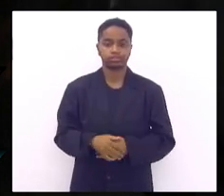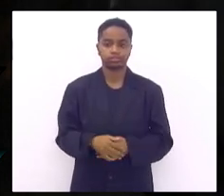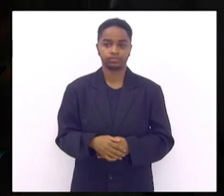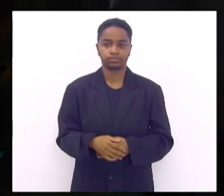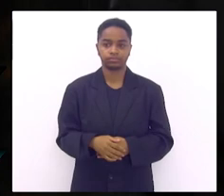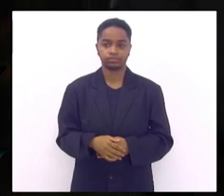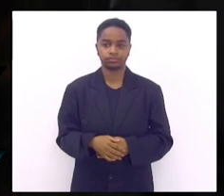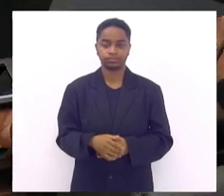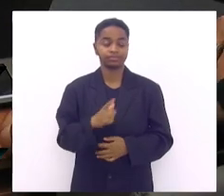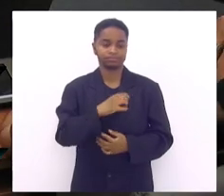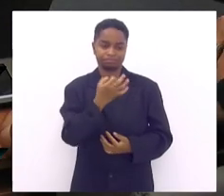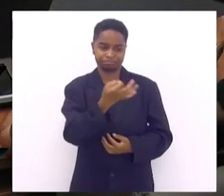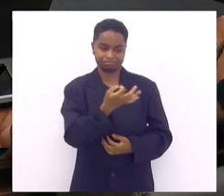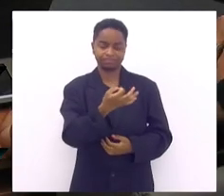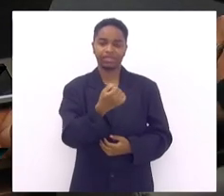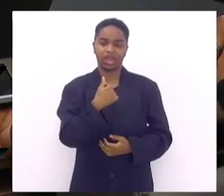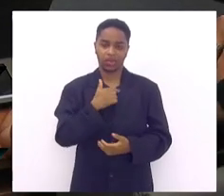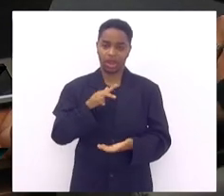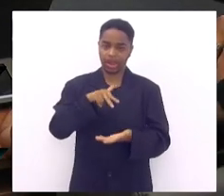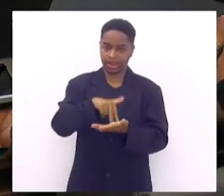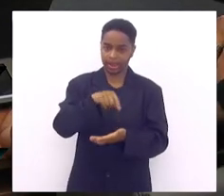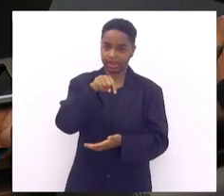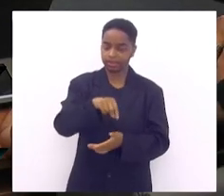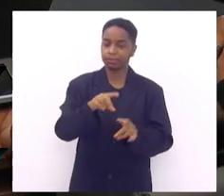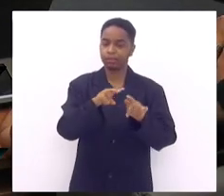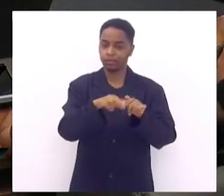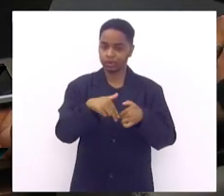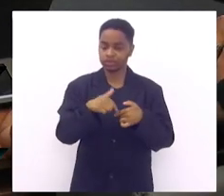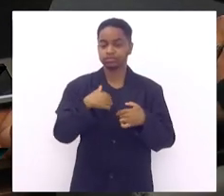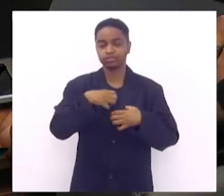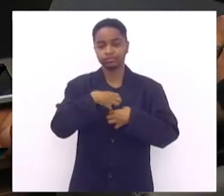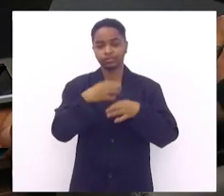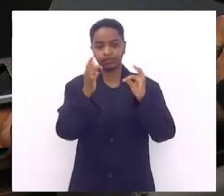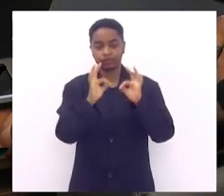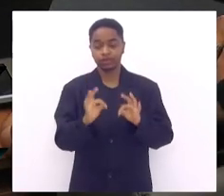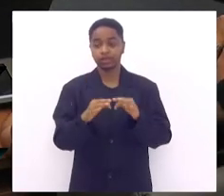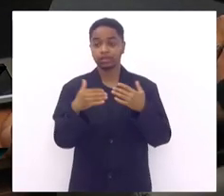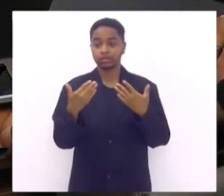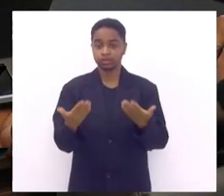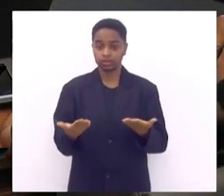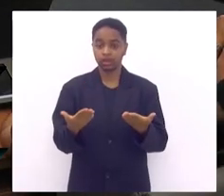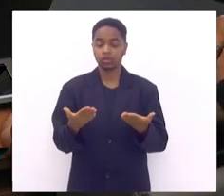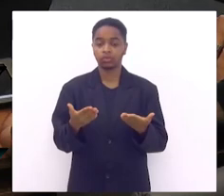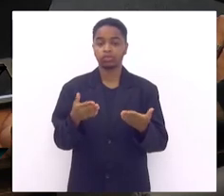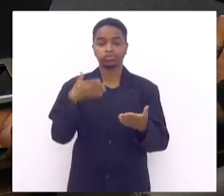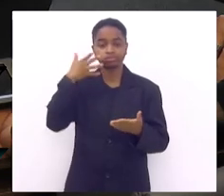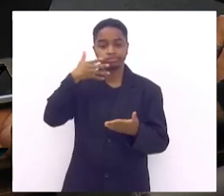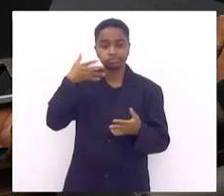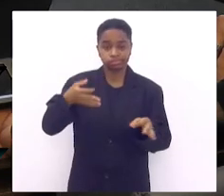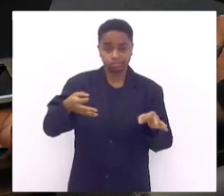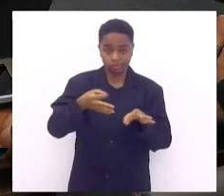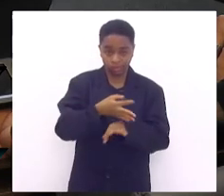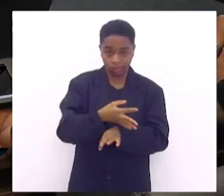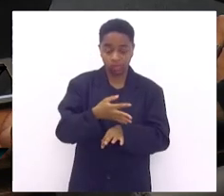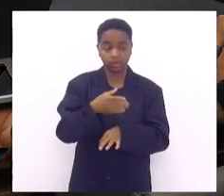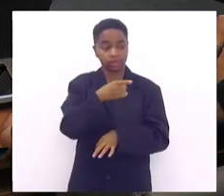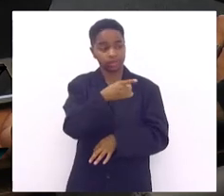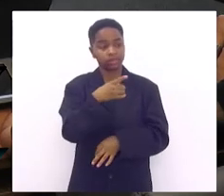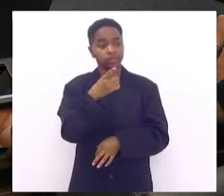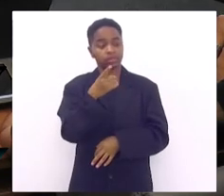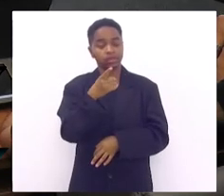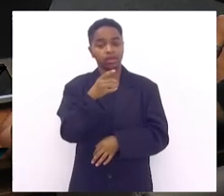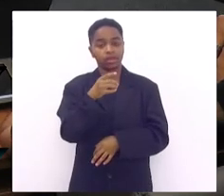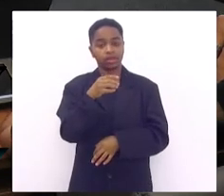com certeza estou aqui para isso e muito feliz gente então com essas palavras com essas belas palavras da doutora